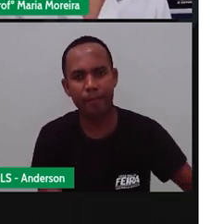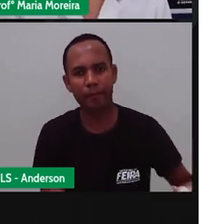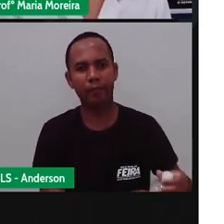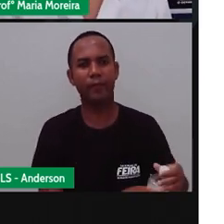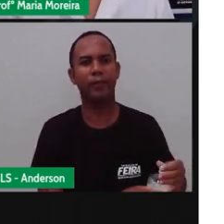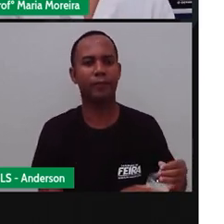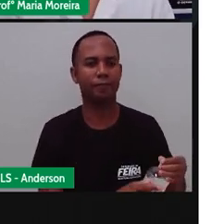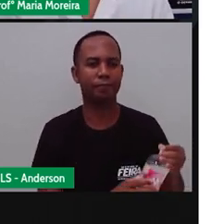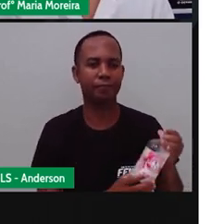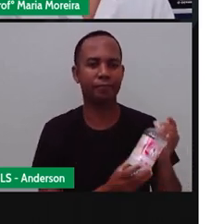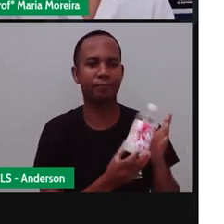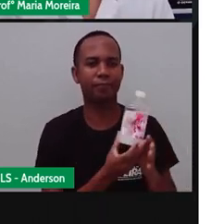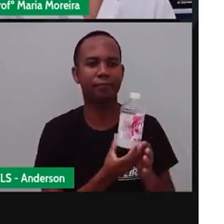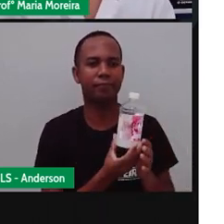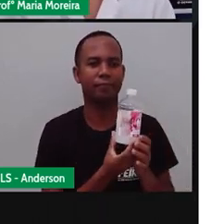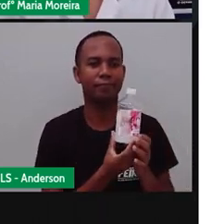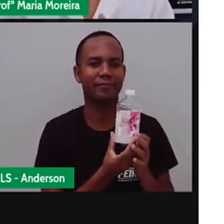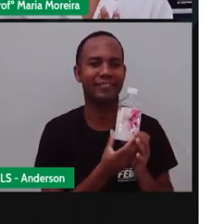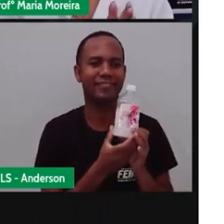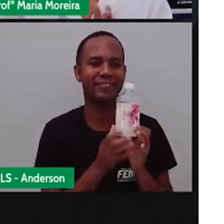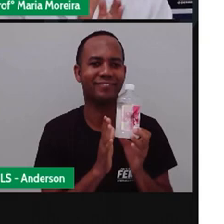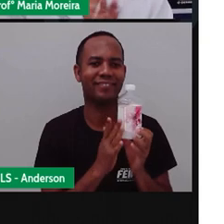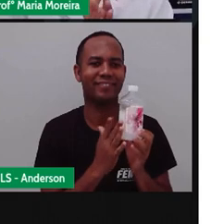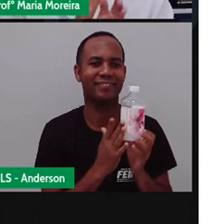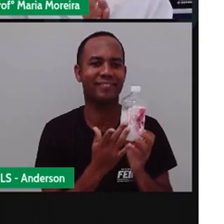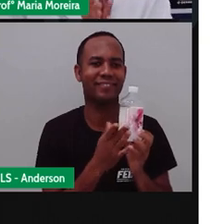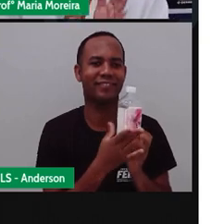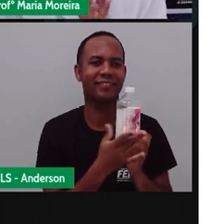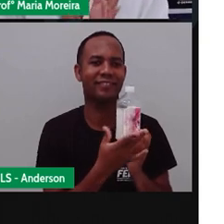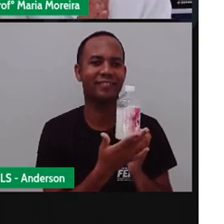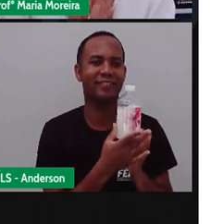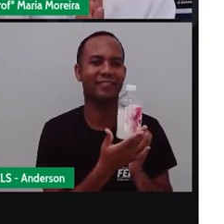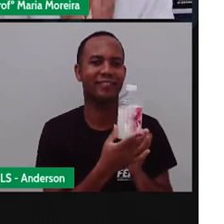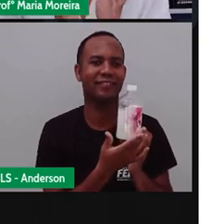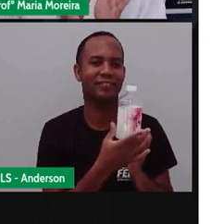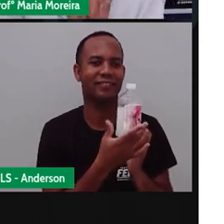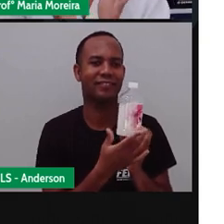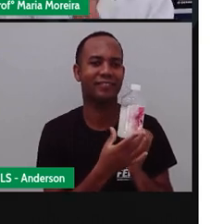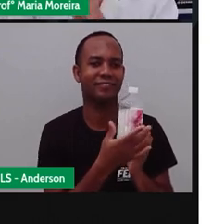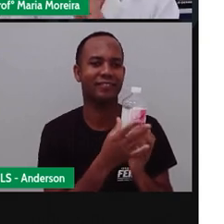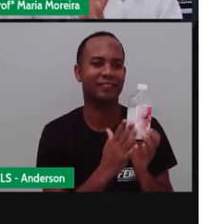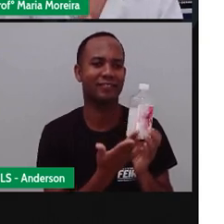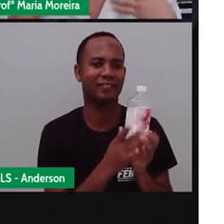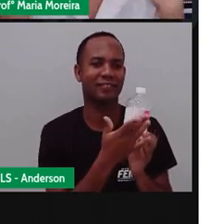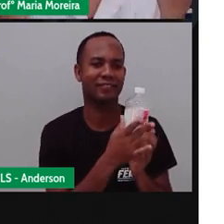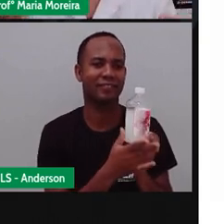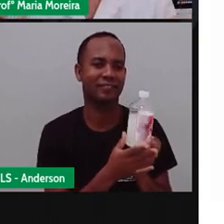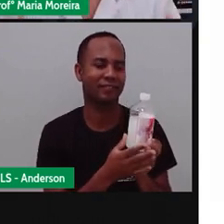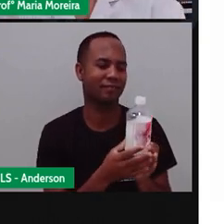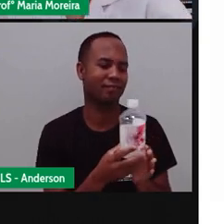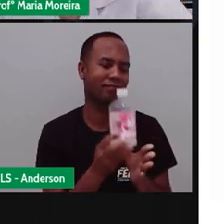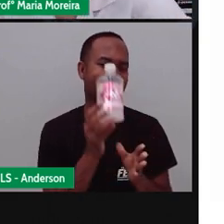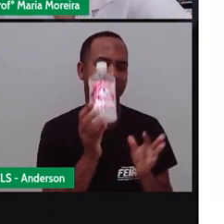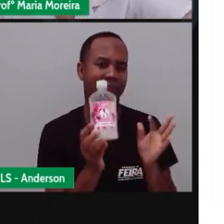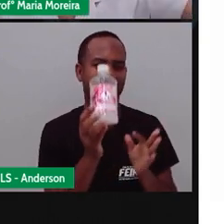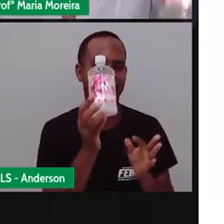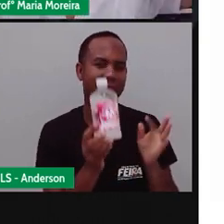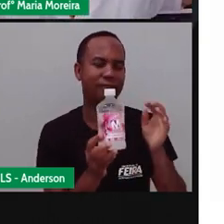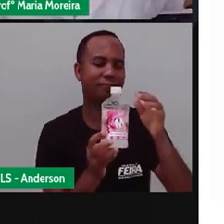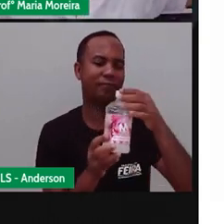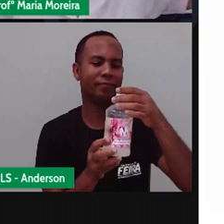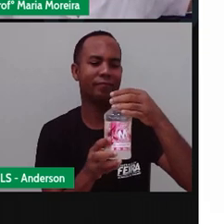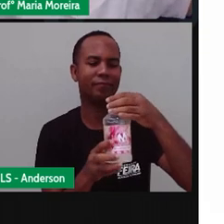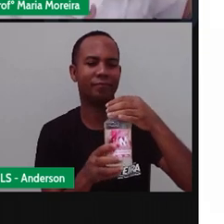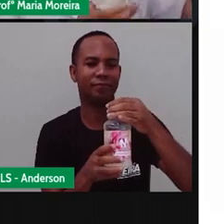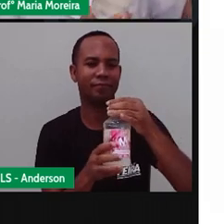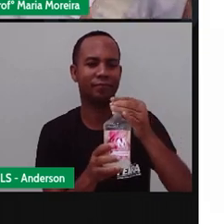Então, vamos lá? Lava uma mão. Lava outra. Lava uma mão. E usem o quê? Álcool em